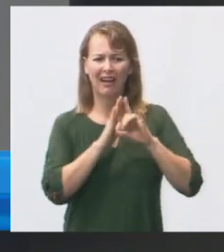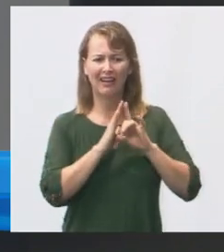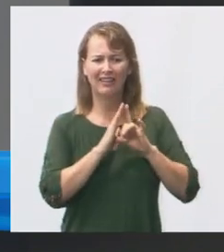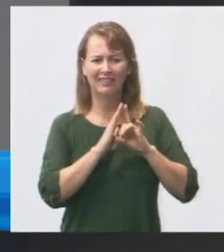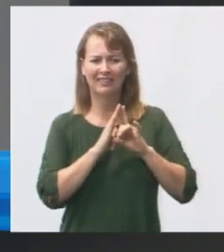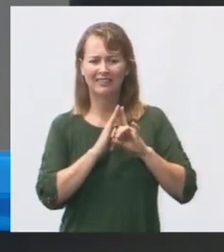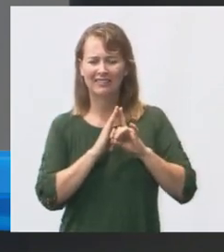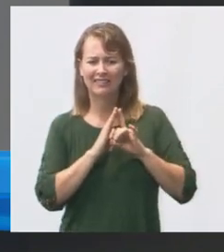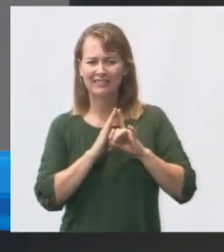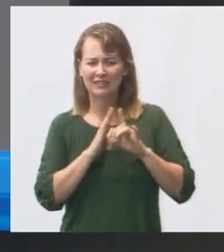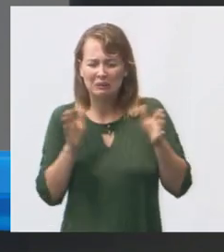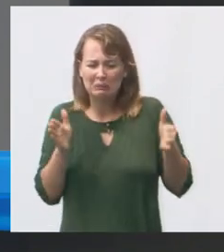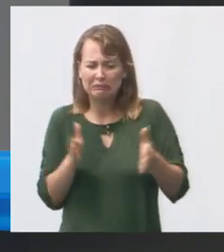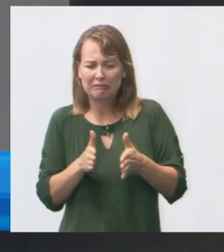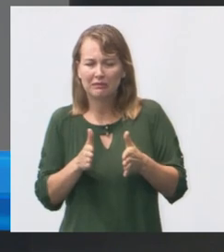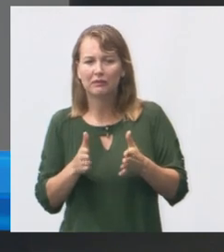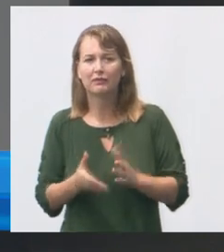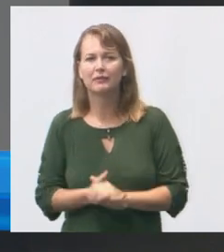grande vitória